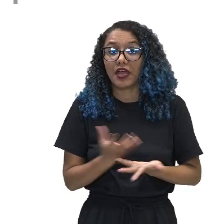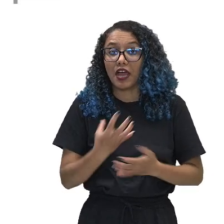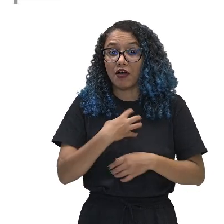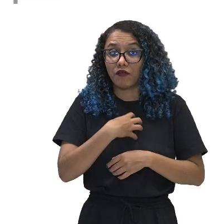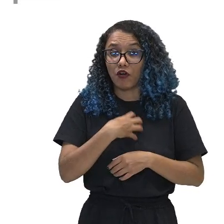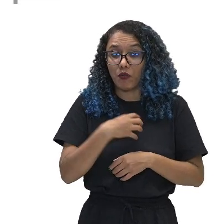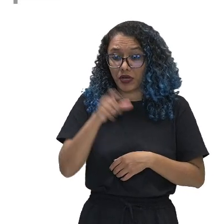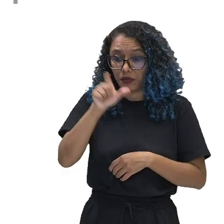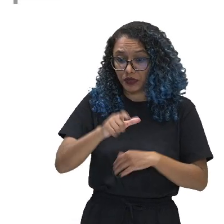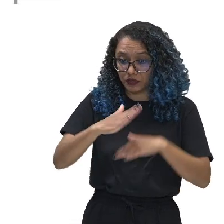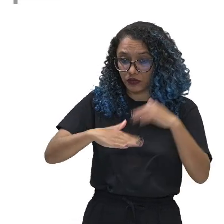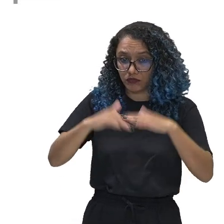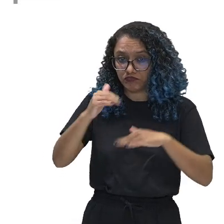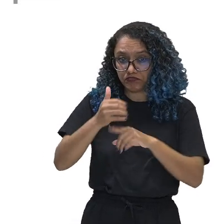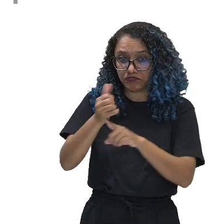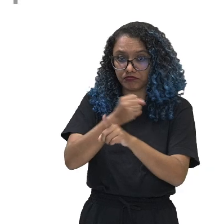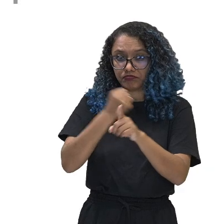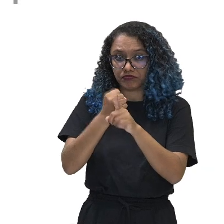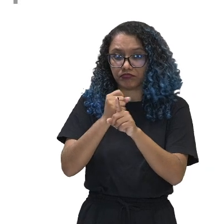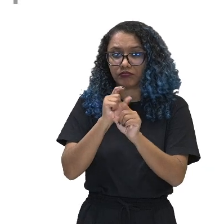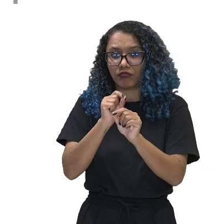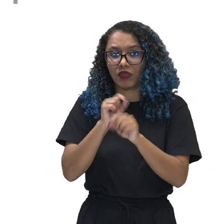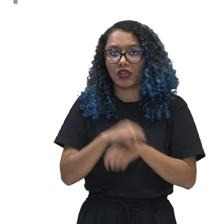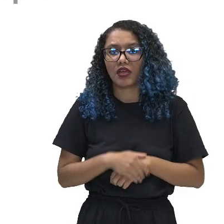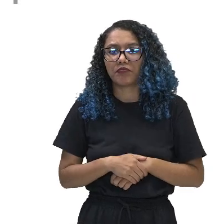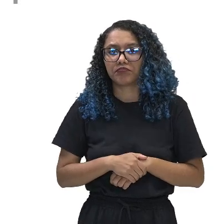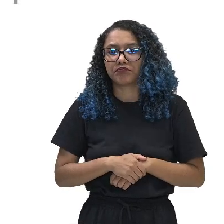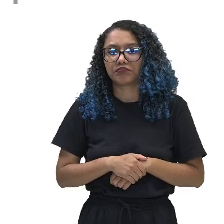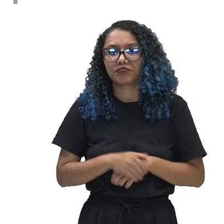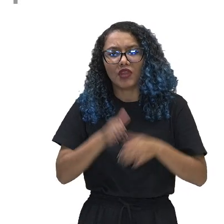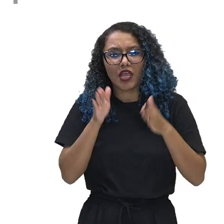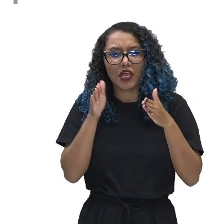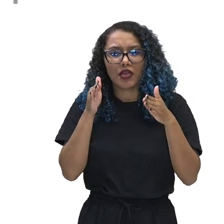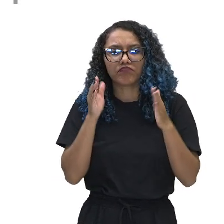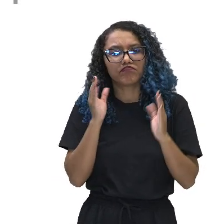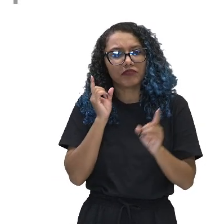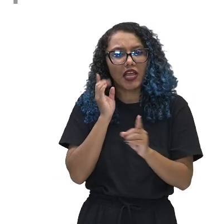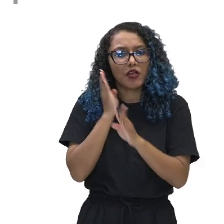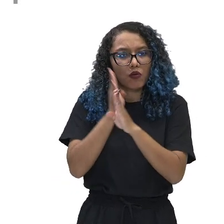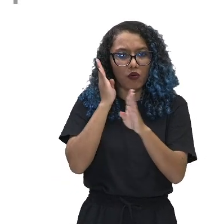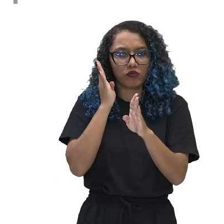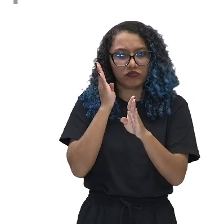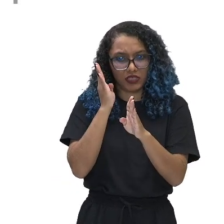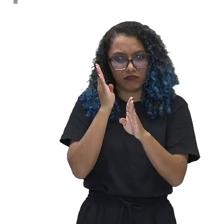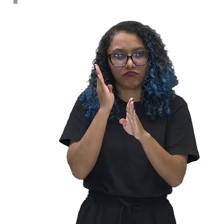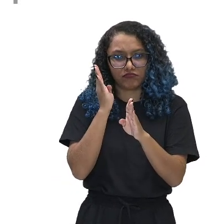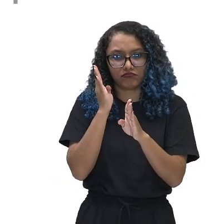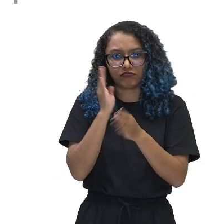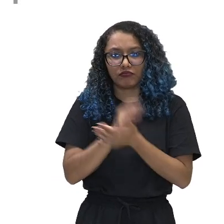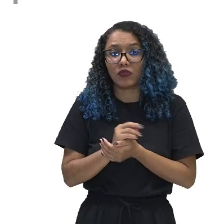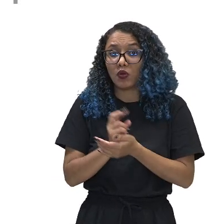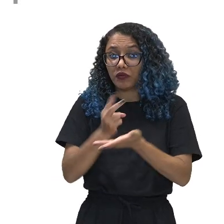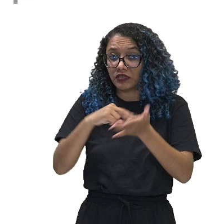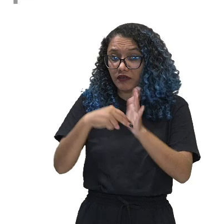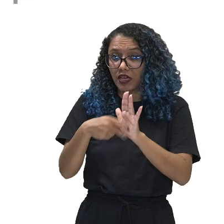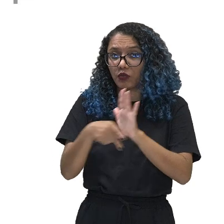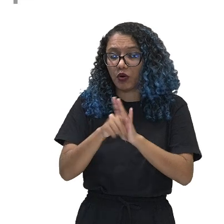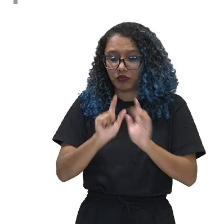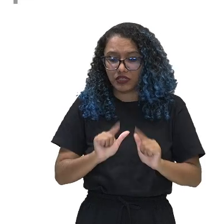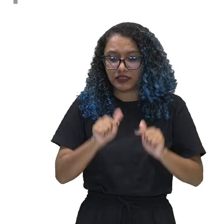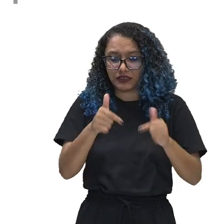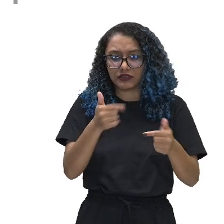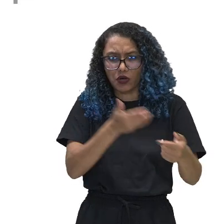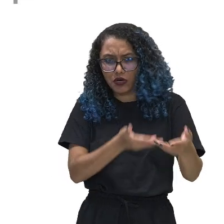determina o sentido ou o significado dessas ações recíprocas e que